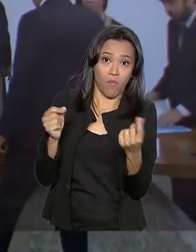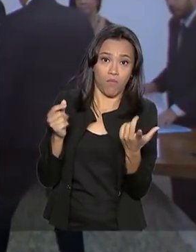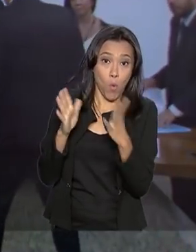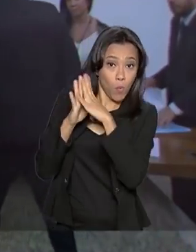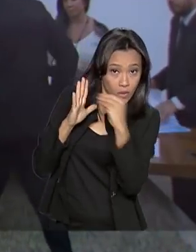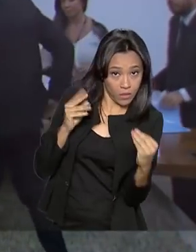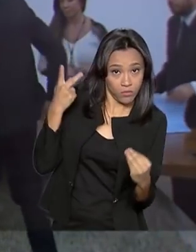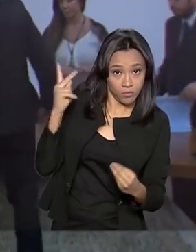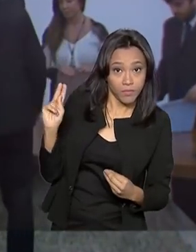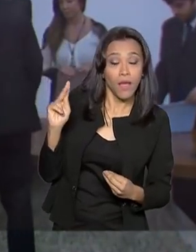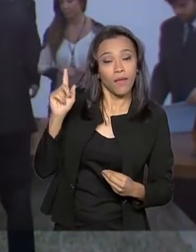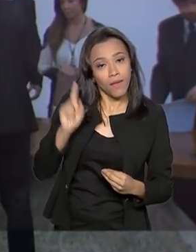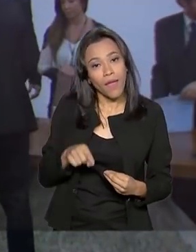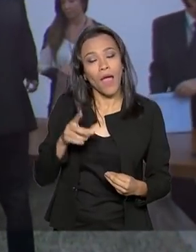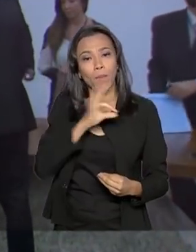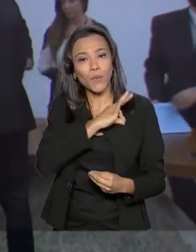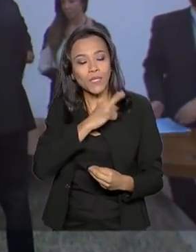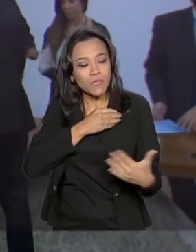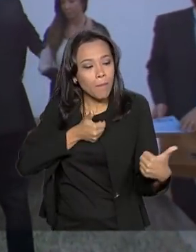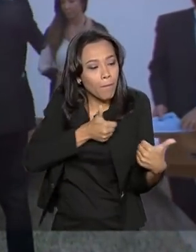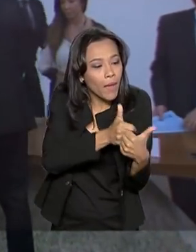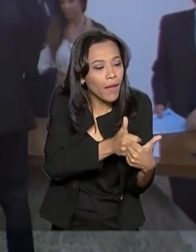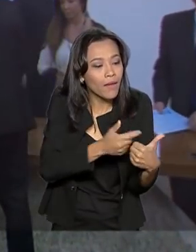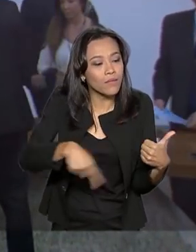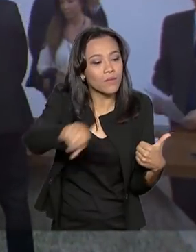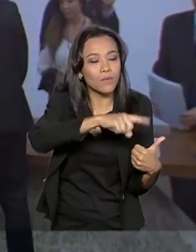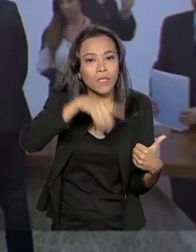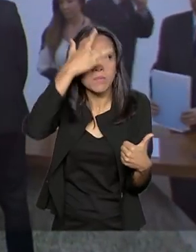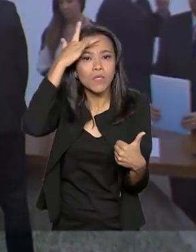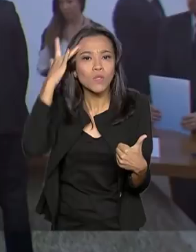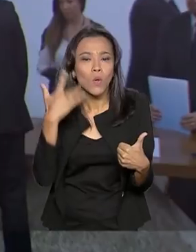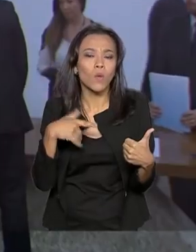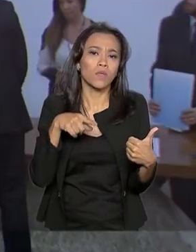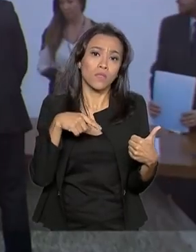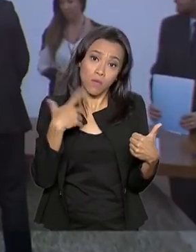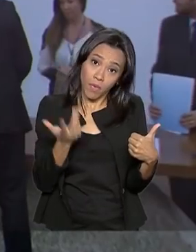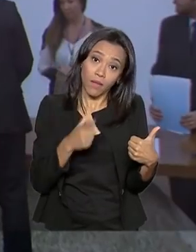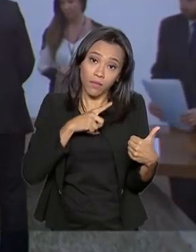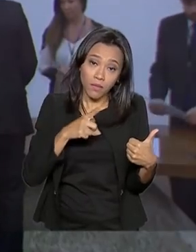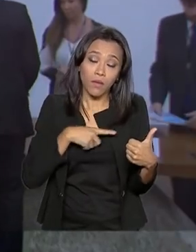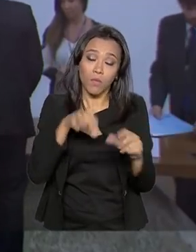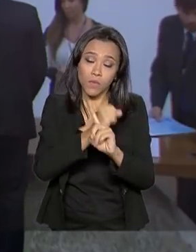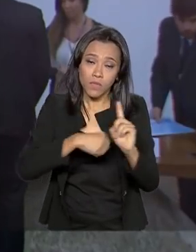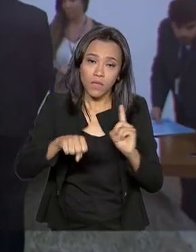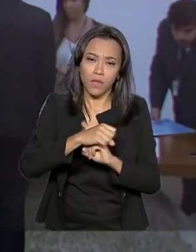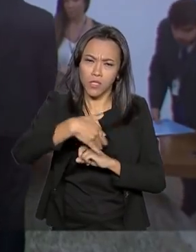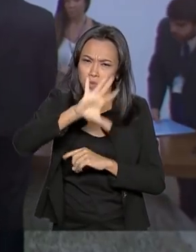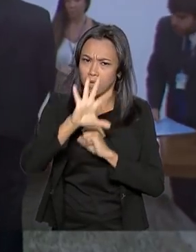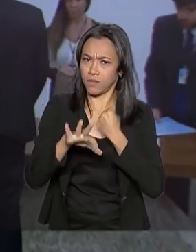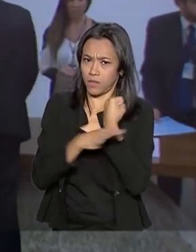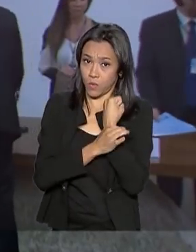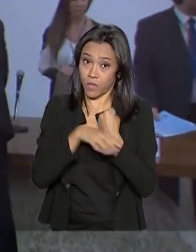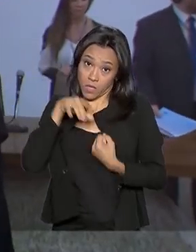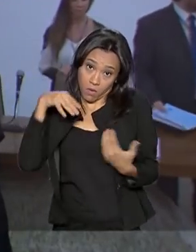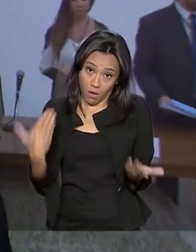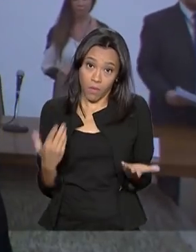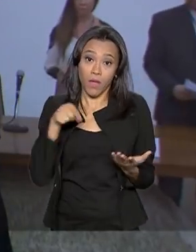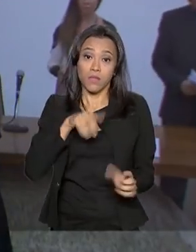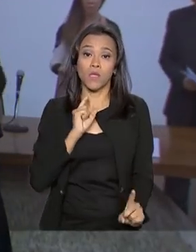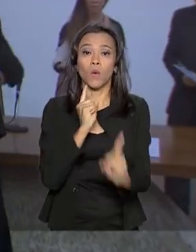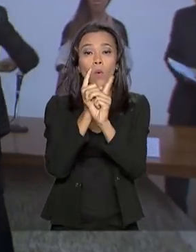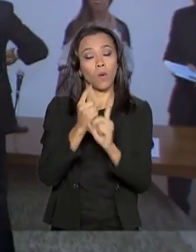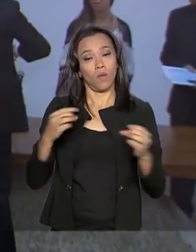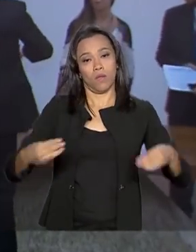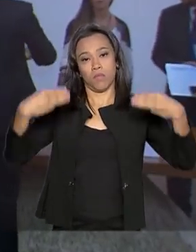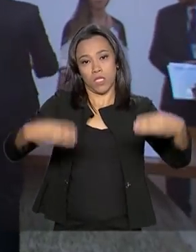aproximação da polícia com a comunidade para a construção de uma sociedade mais segura. Esse evento aqui no Ministério da